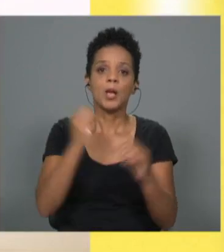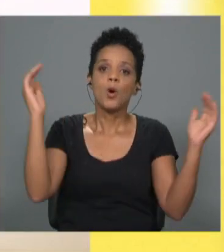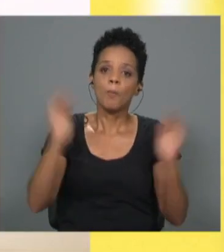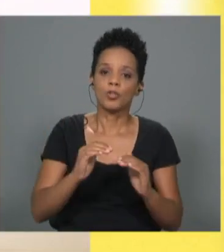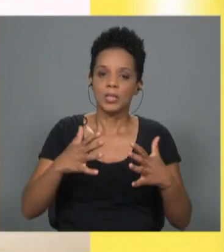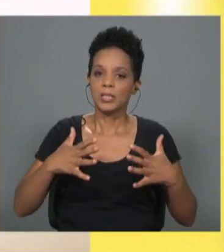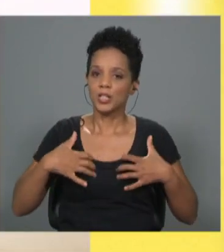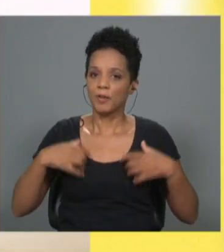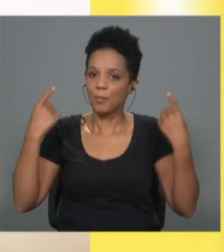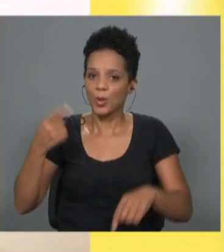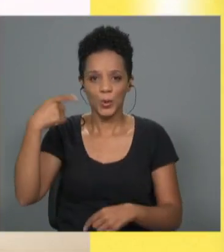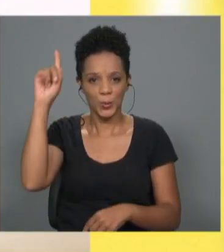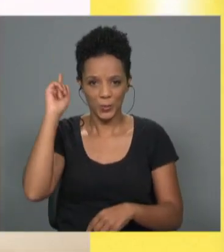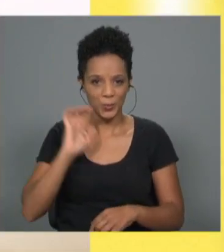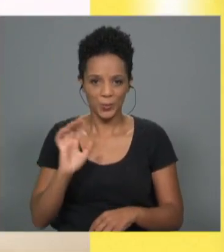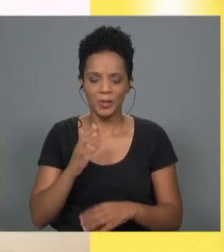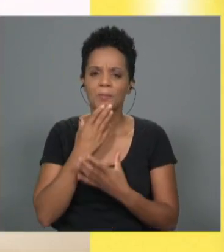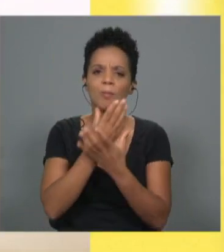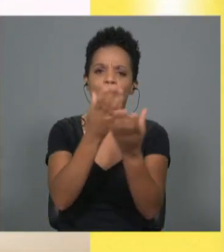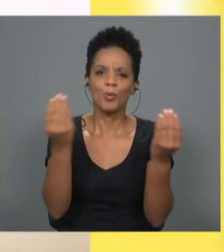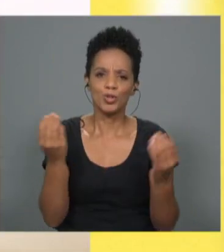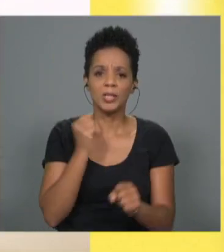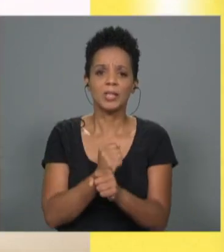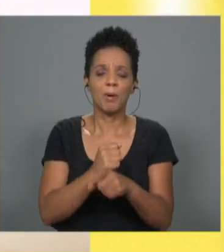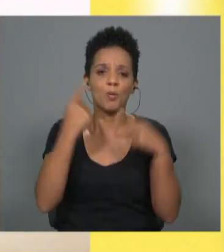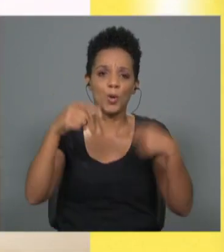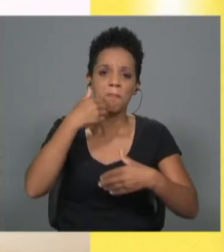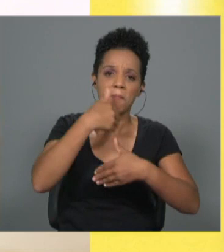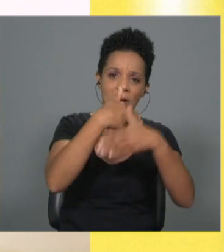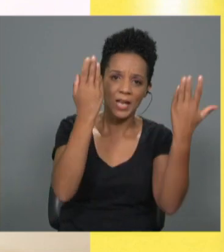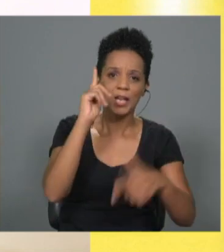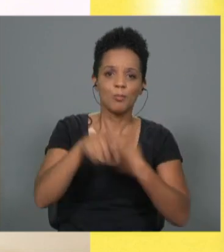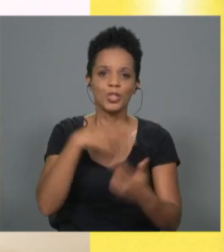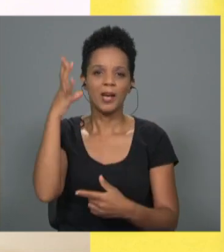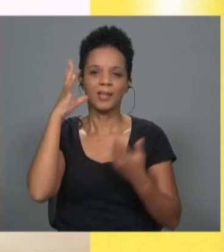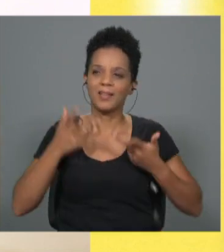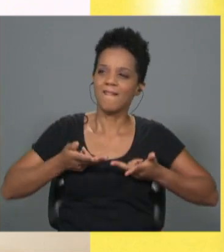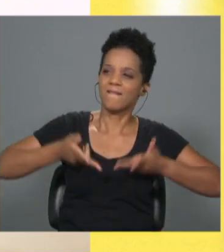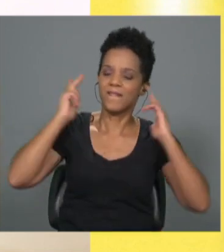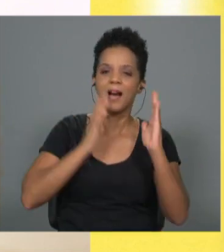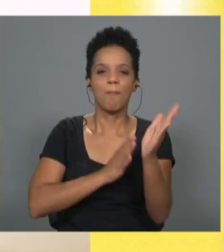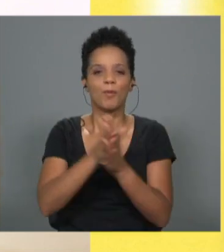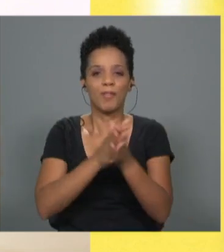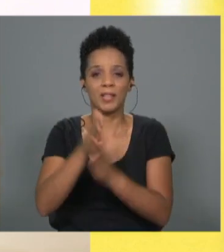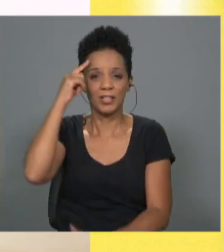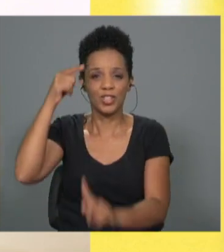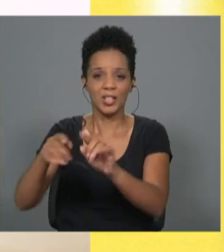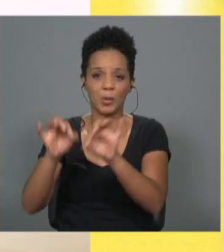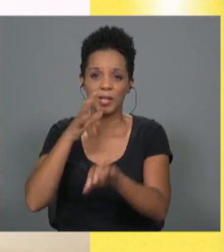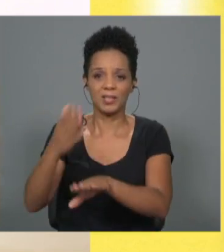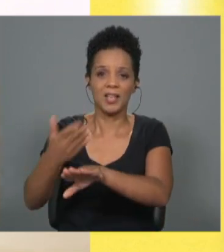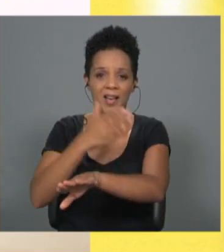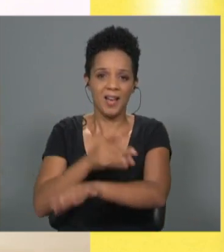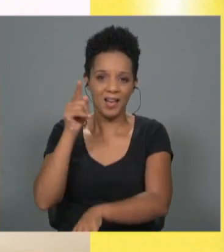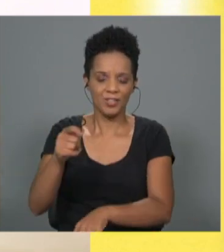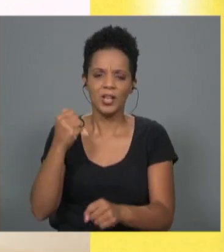sexta-feira que não trabalham, muitos deles já só trabalham de manhã e a tarde é livre para desfrutarem do destino, como o Gonçalo dizia também, não é,